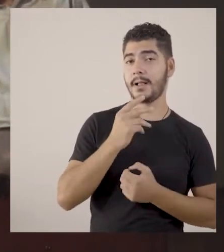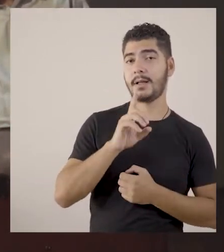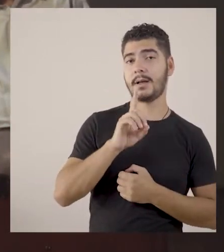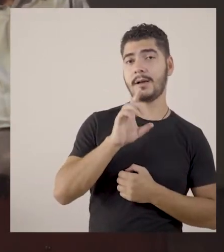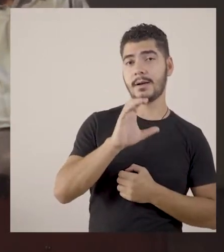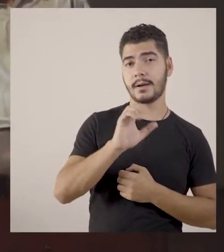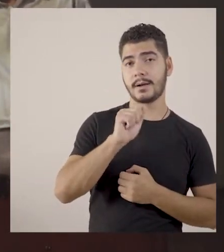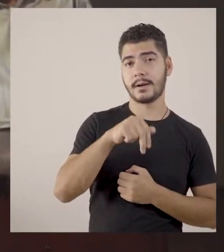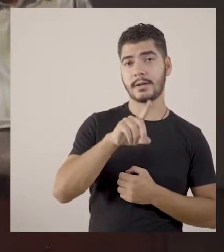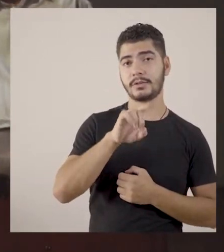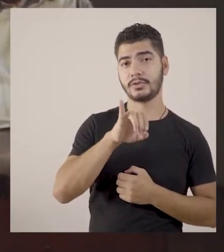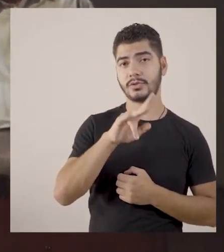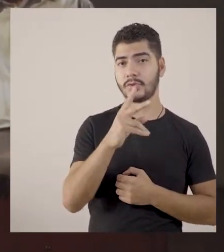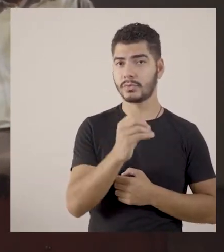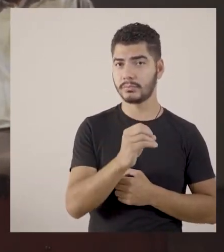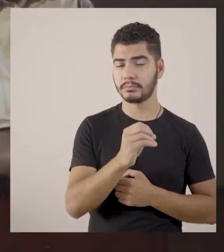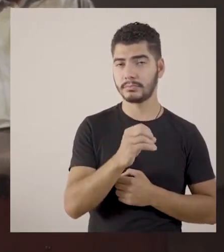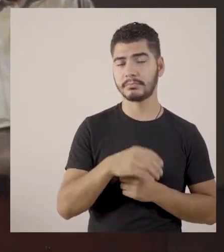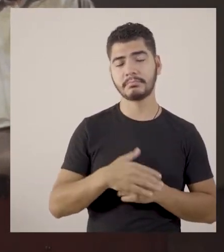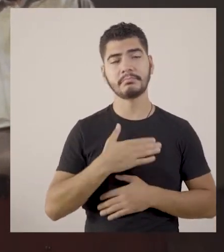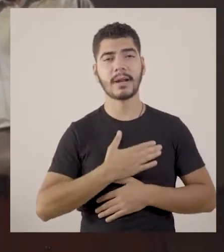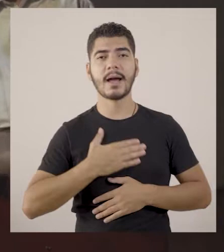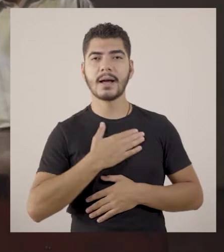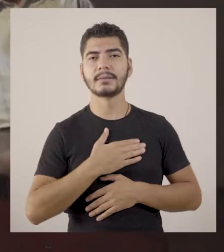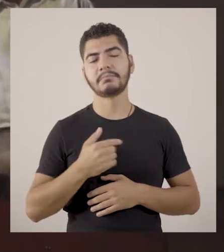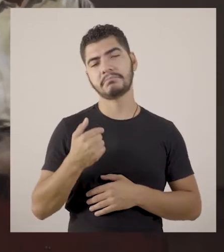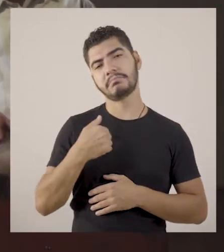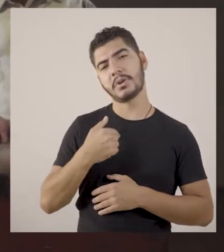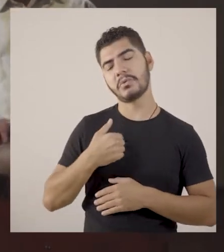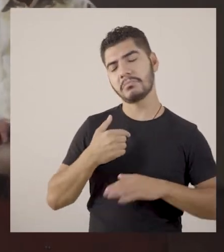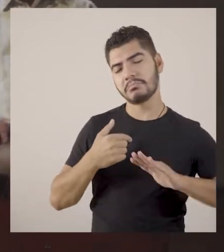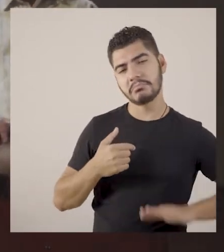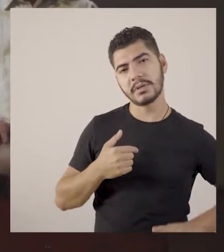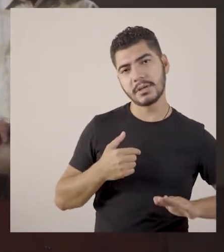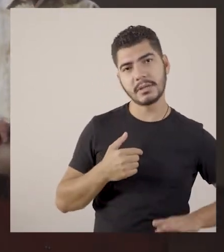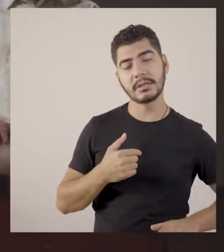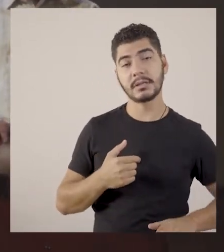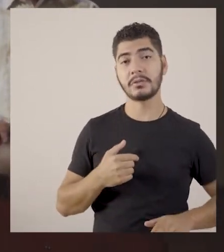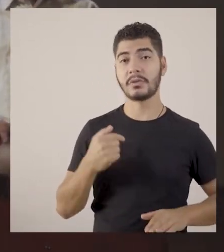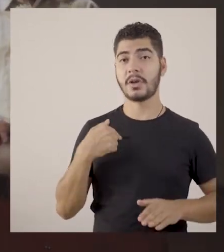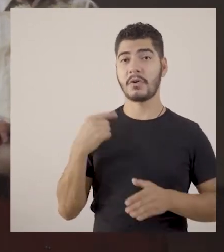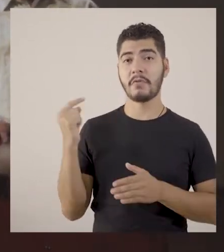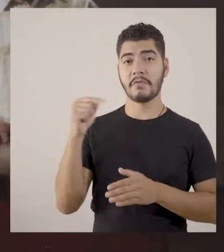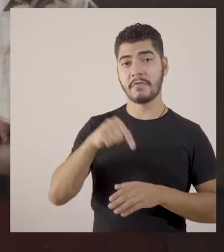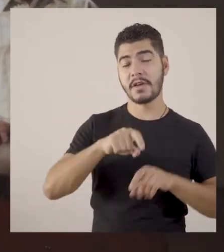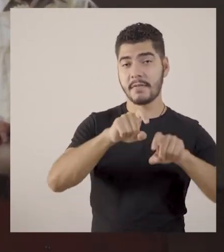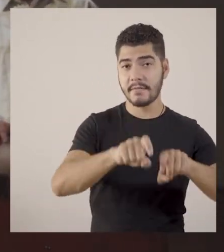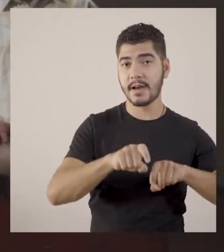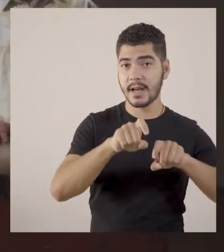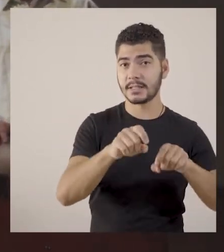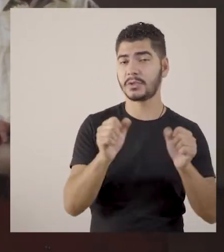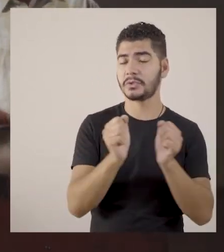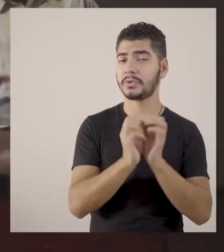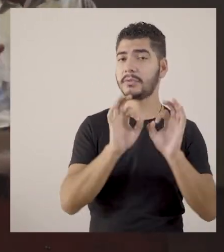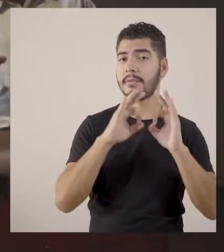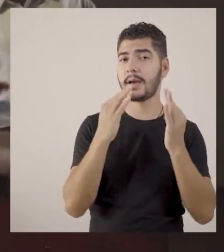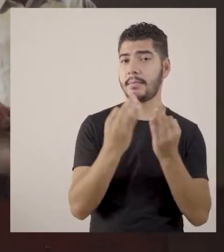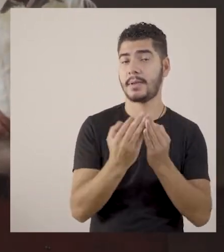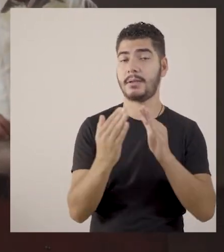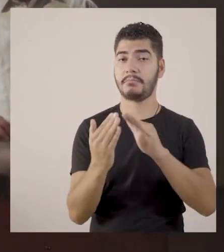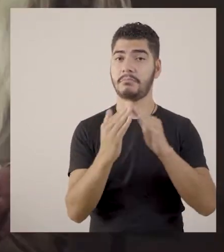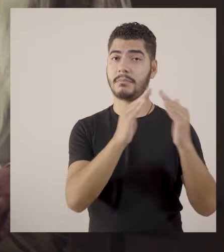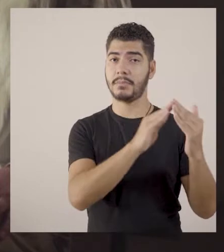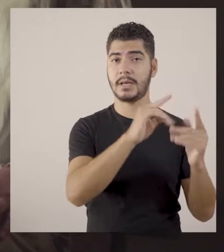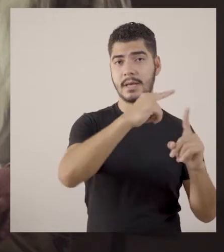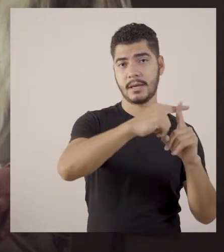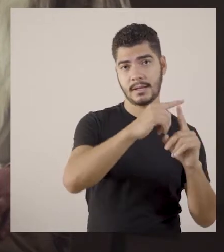Candinho. Muito prazer, Candinho. Me chamam assim desde menino. Quando vim da fazenda com a família, morar ao lado